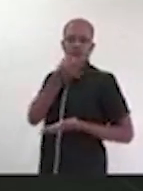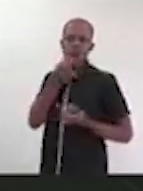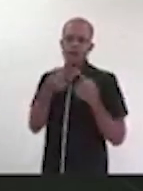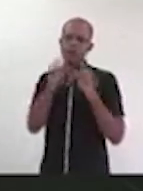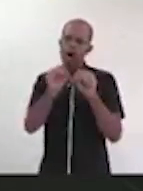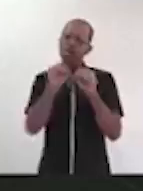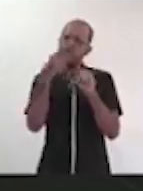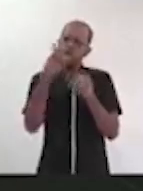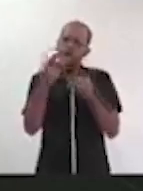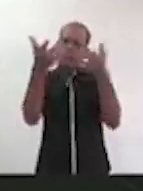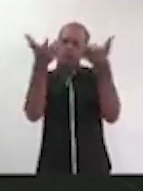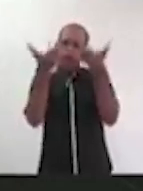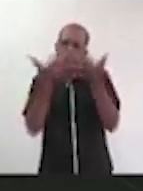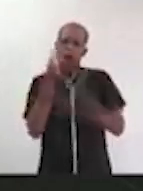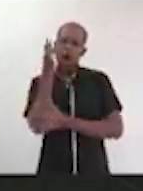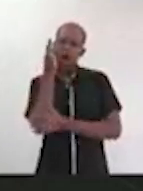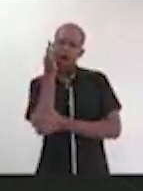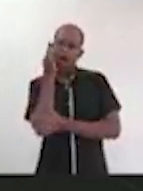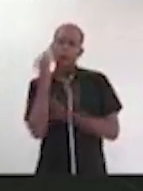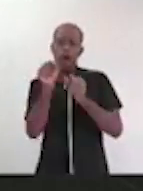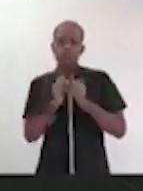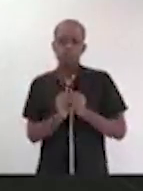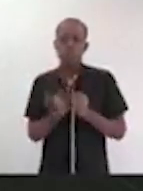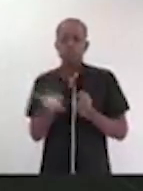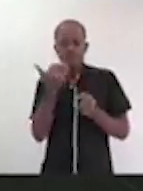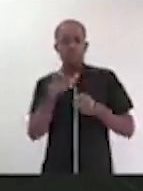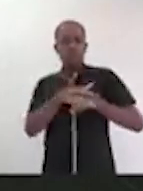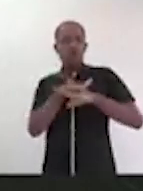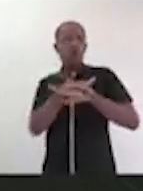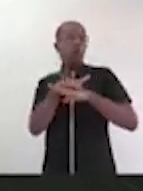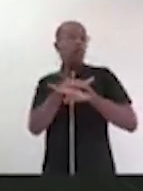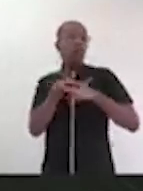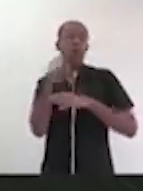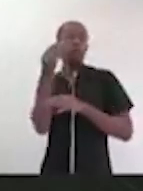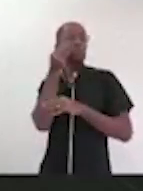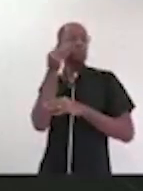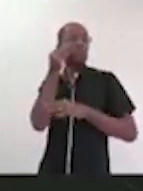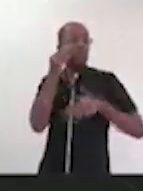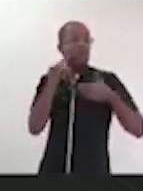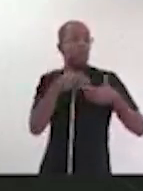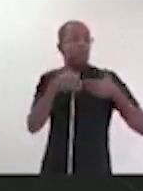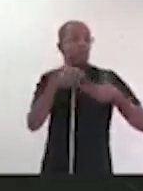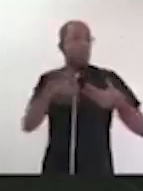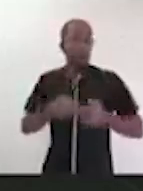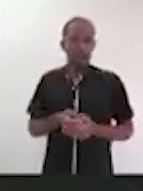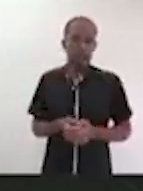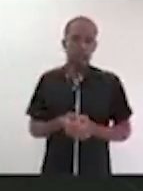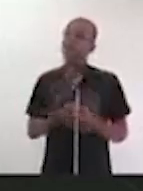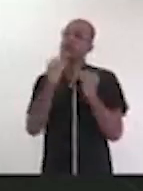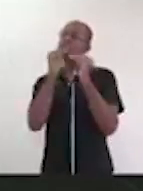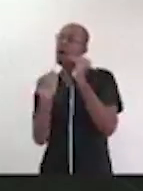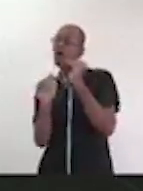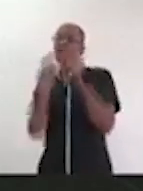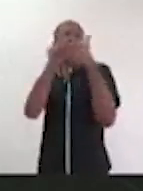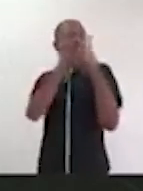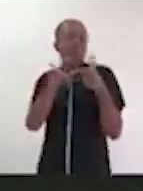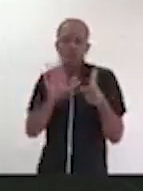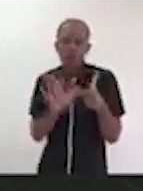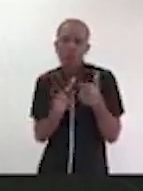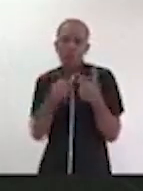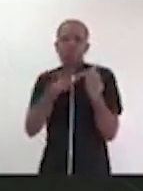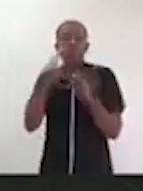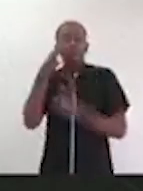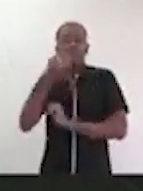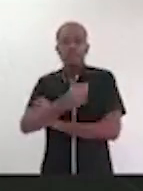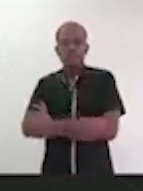e vamos conversar para ver se a gente consegue avançar em algum ponto, mesmo que eu continue discordando de você. E eu acho que quando a gente